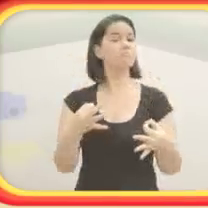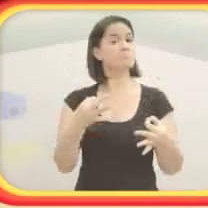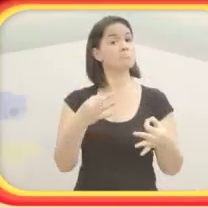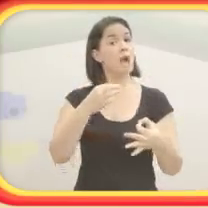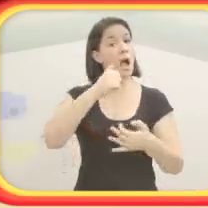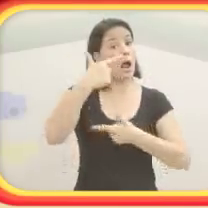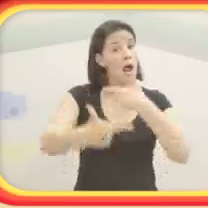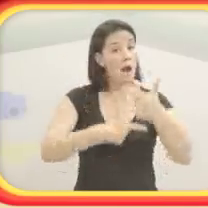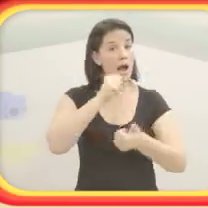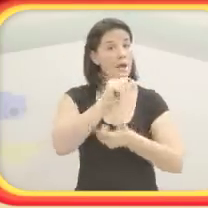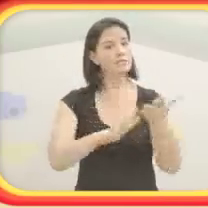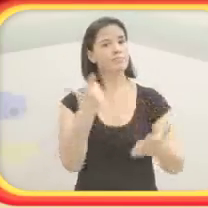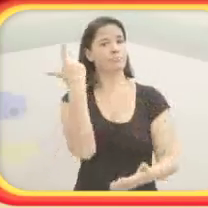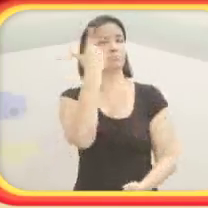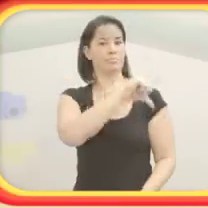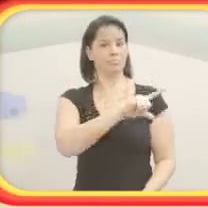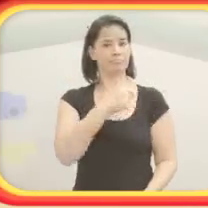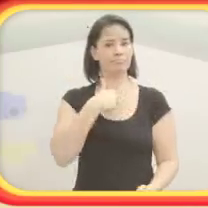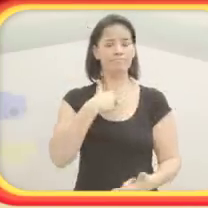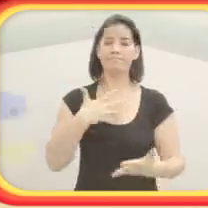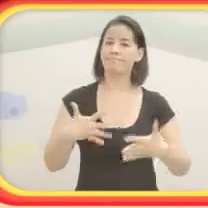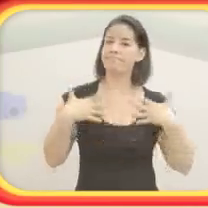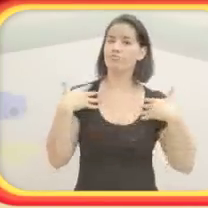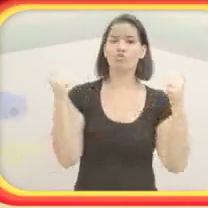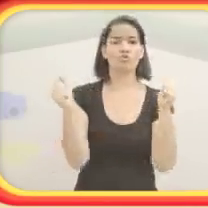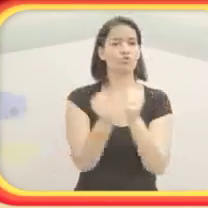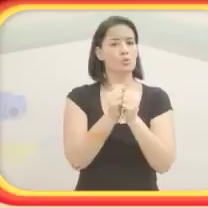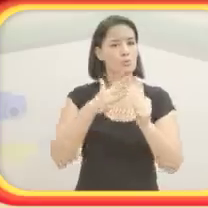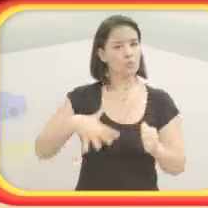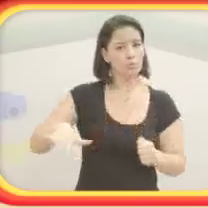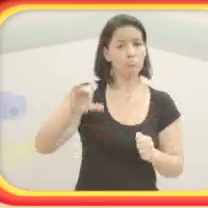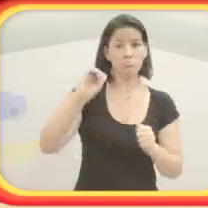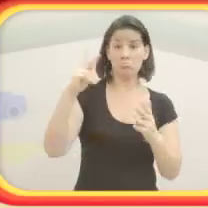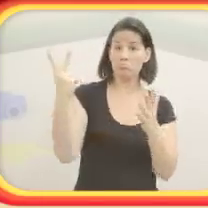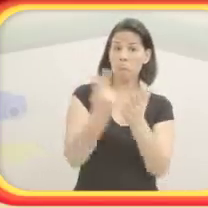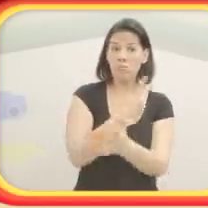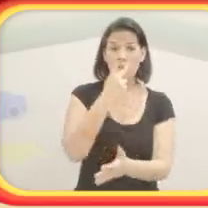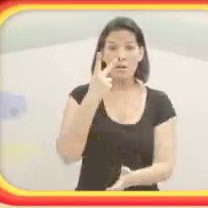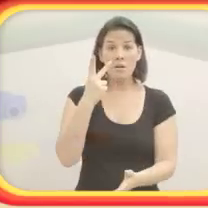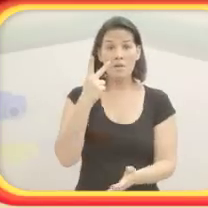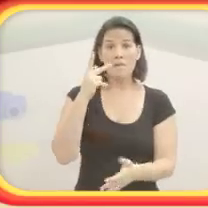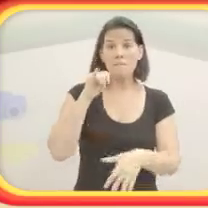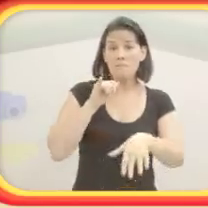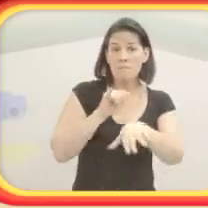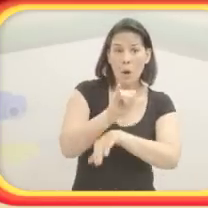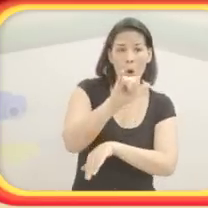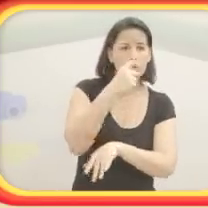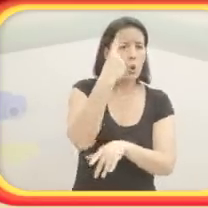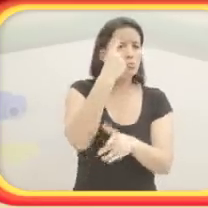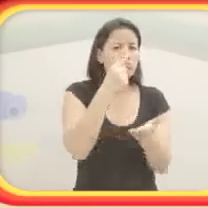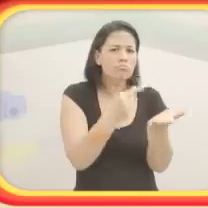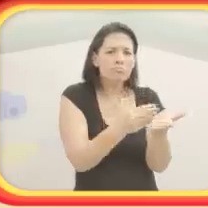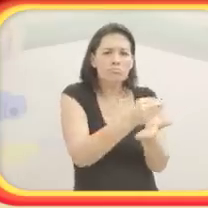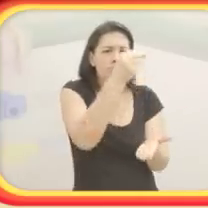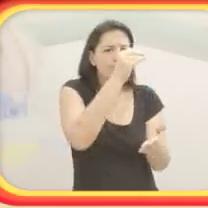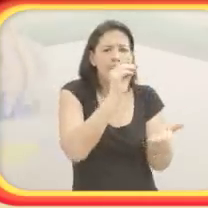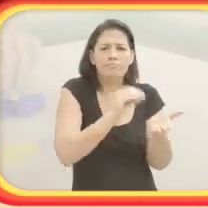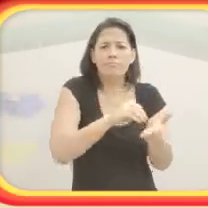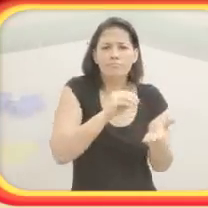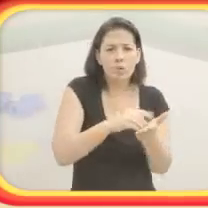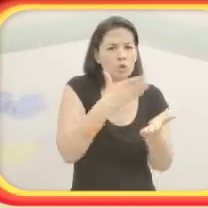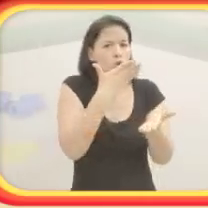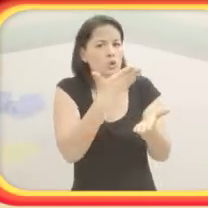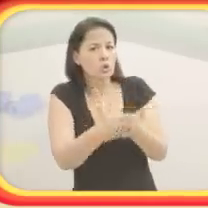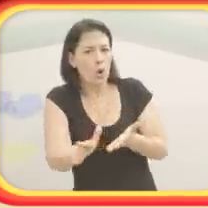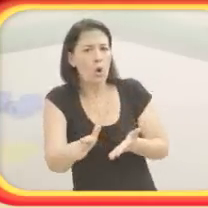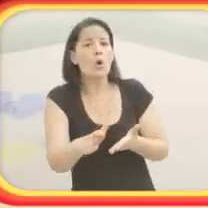Sucesso na atividade. Aí eu comemorava com eles e tal. Se por acaso faltasse um pino, ou então sobrasse